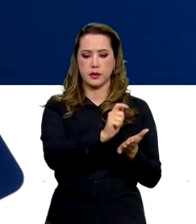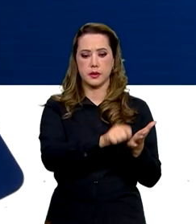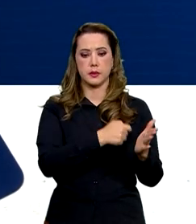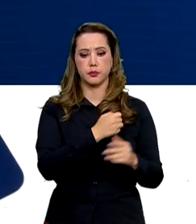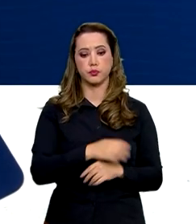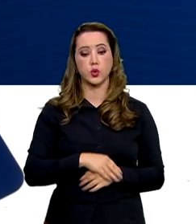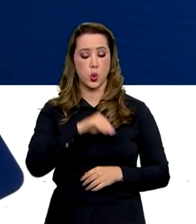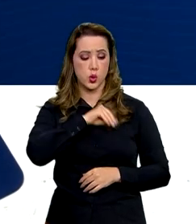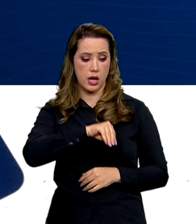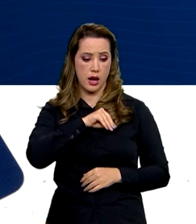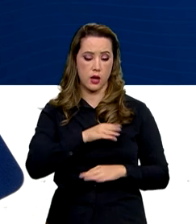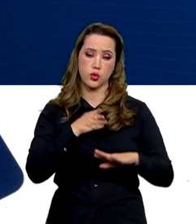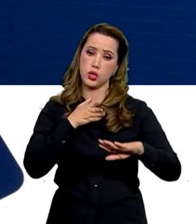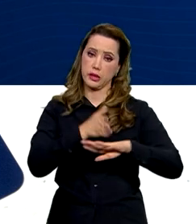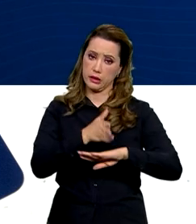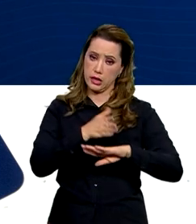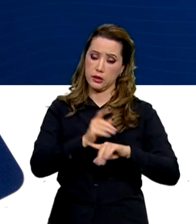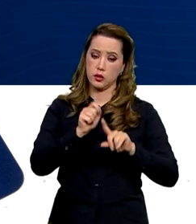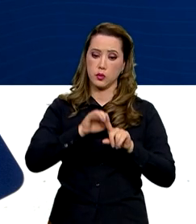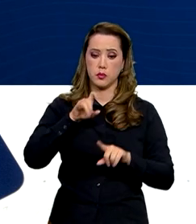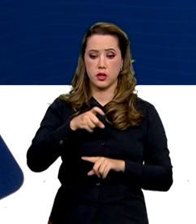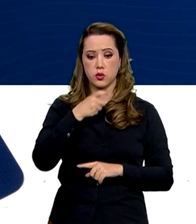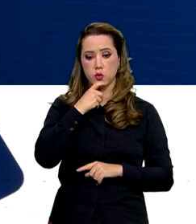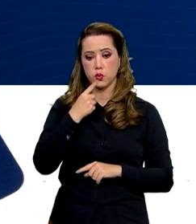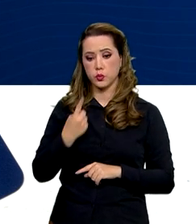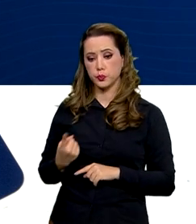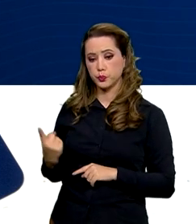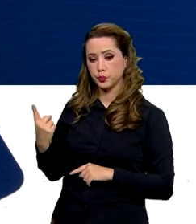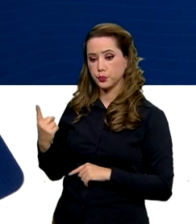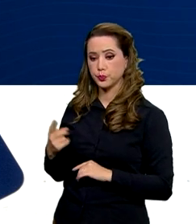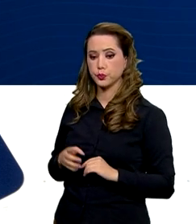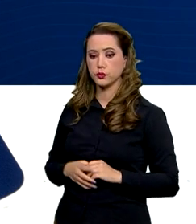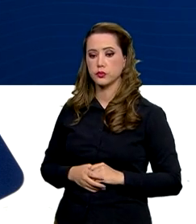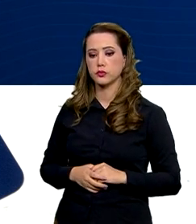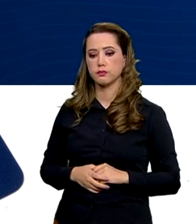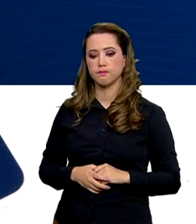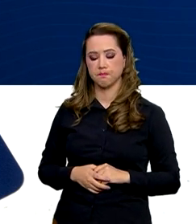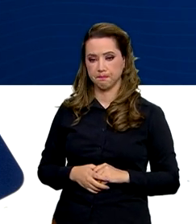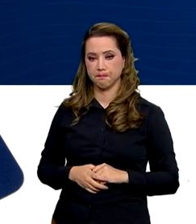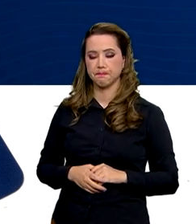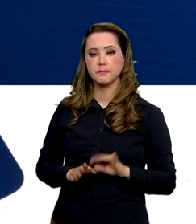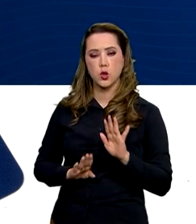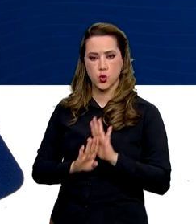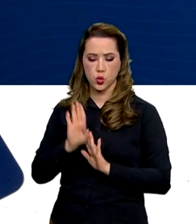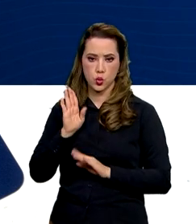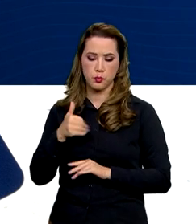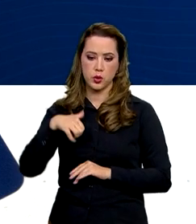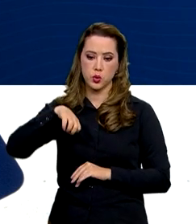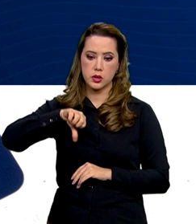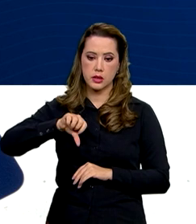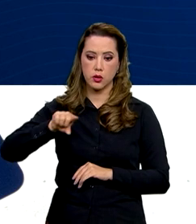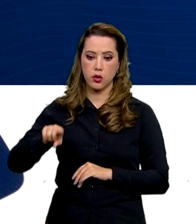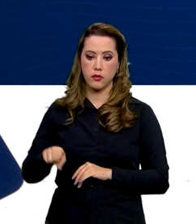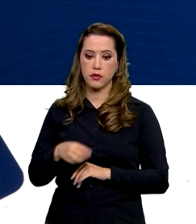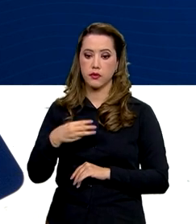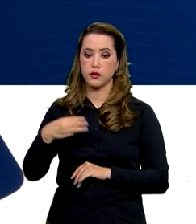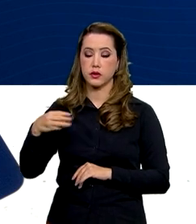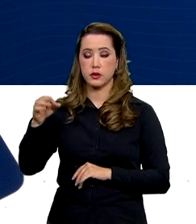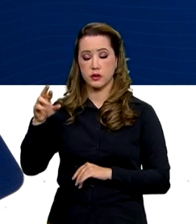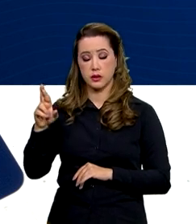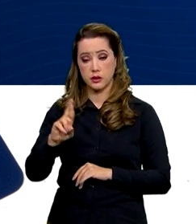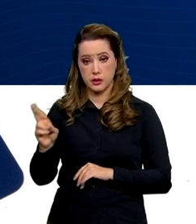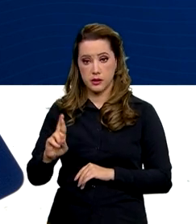médio real de admissão em julho foi de 2.032 reais, aumento de 19 reais em